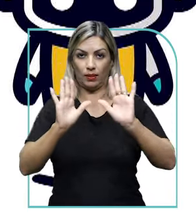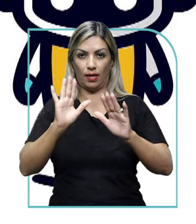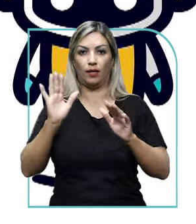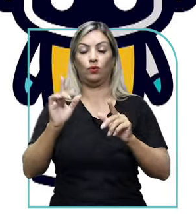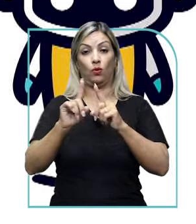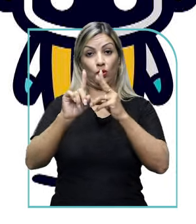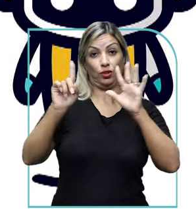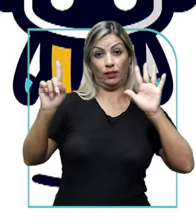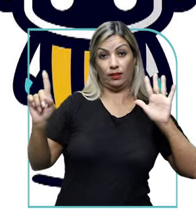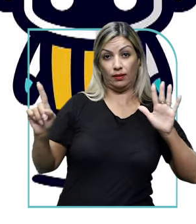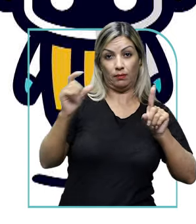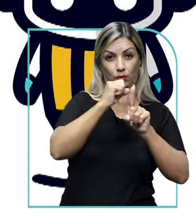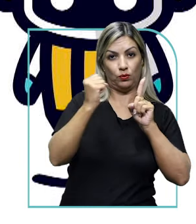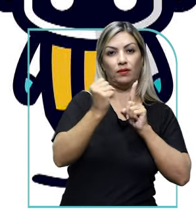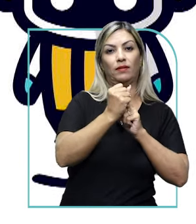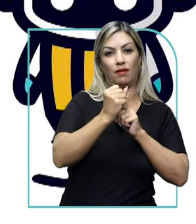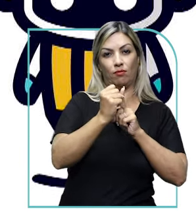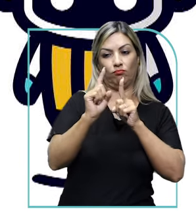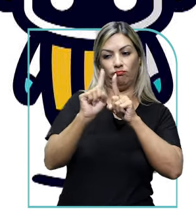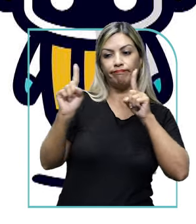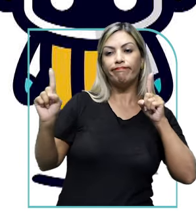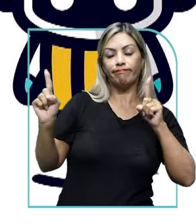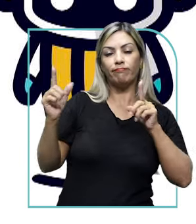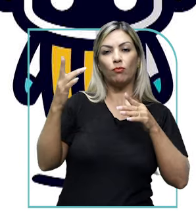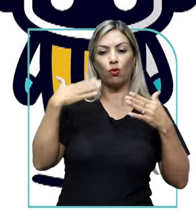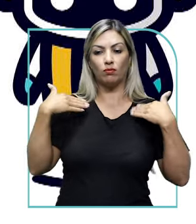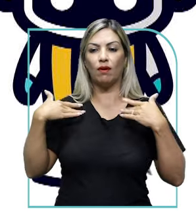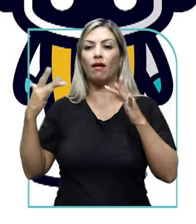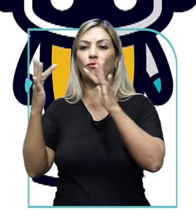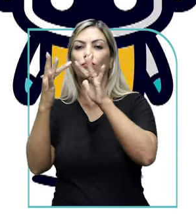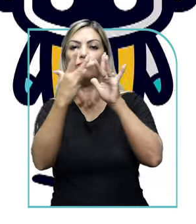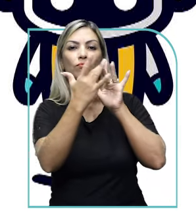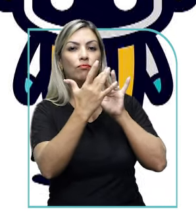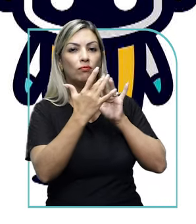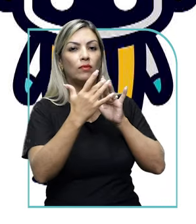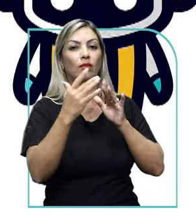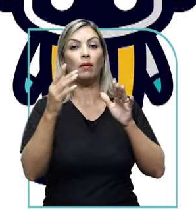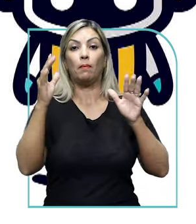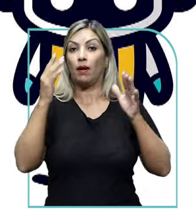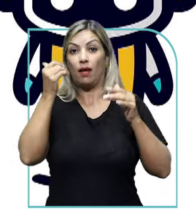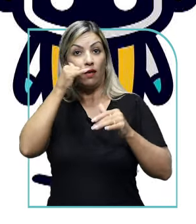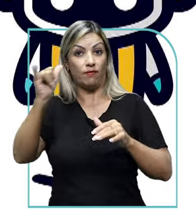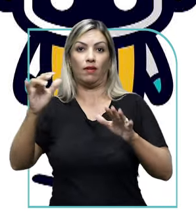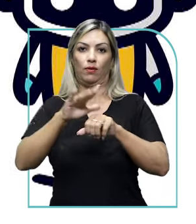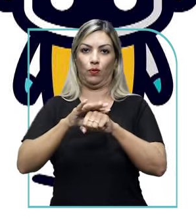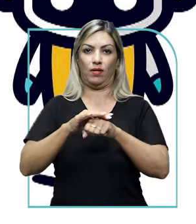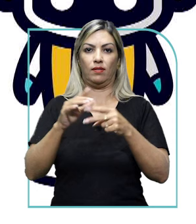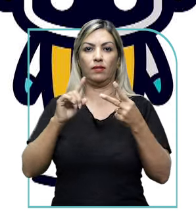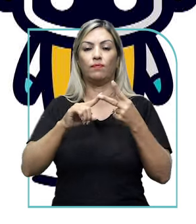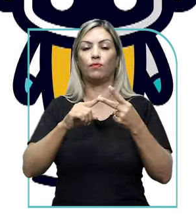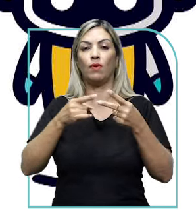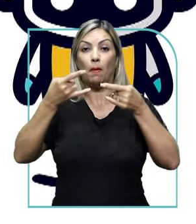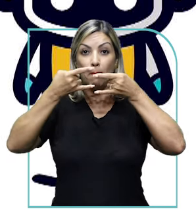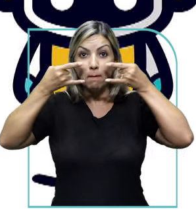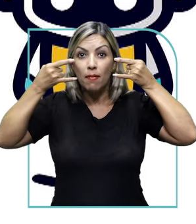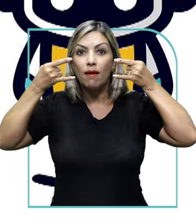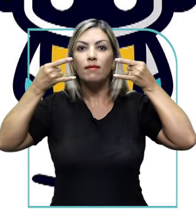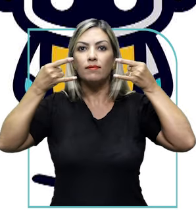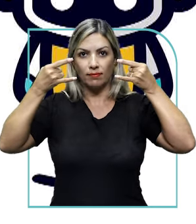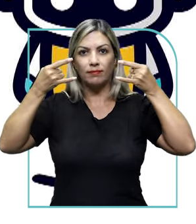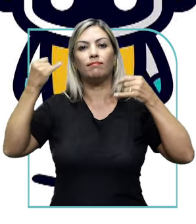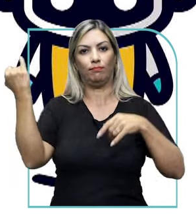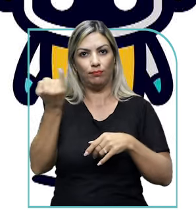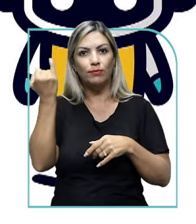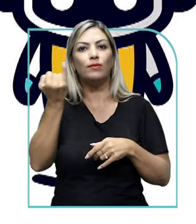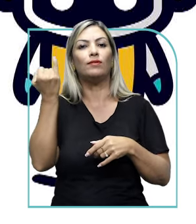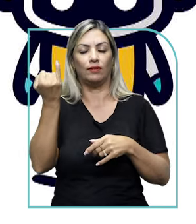distanciamento social, reduzir o contato físico entre as pessoas para impedir o contágio, uso de máscara, bloquear goticos respiratórios